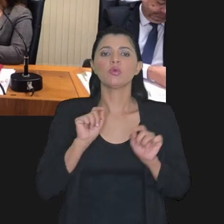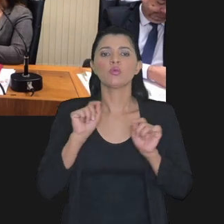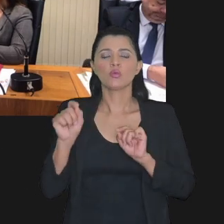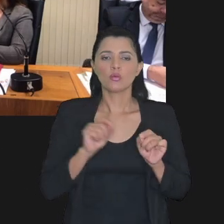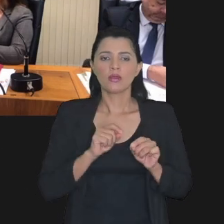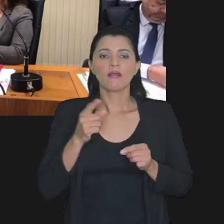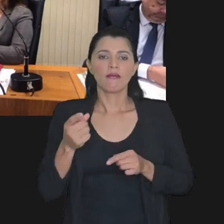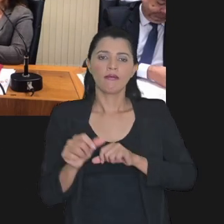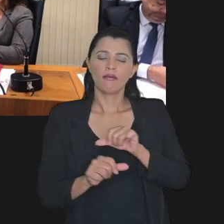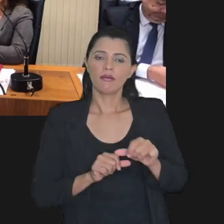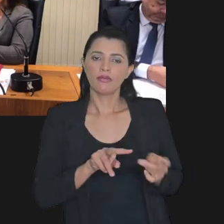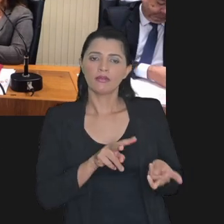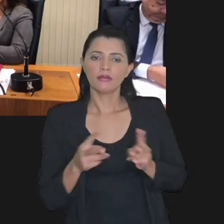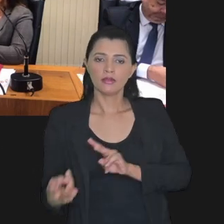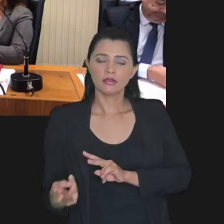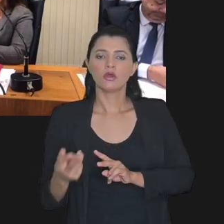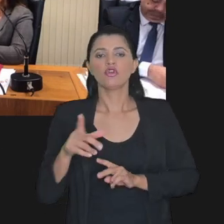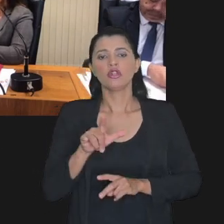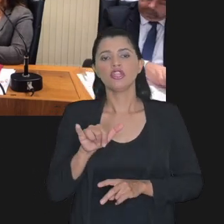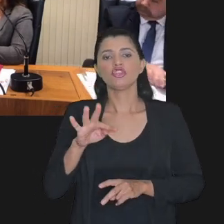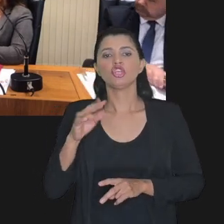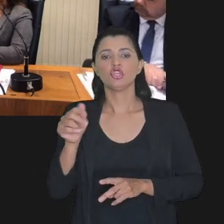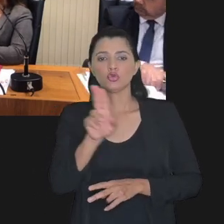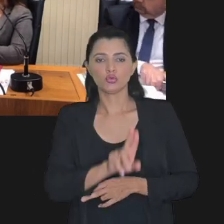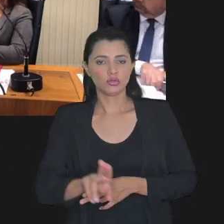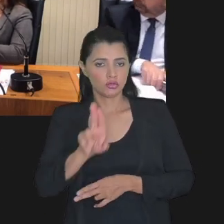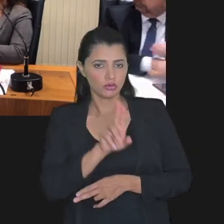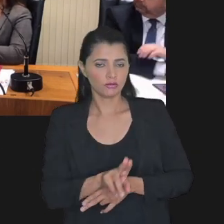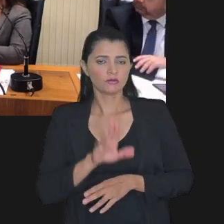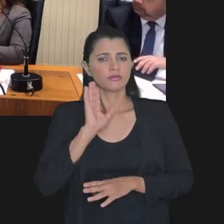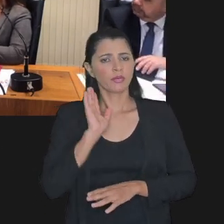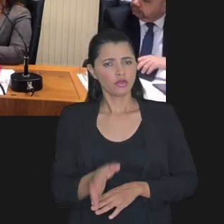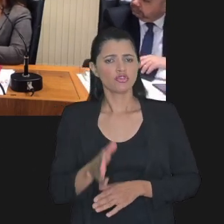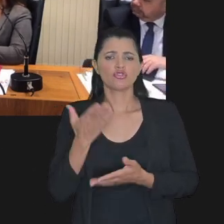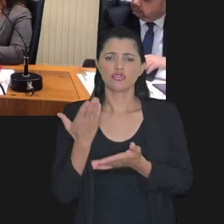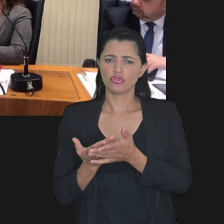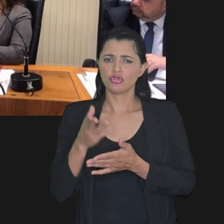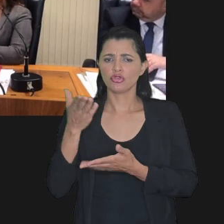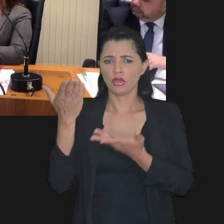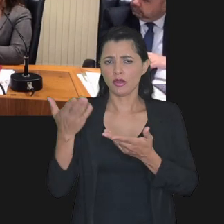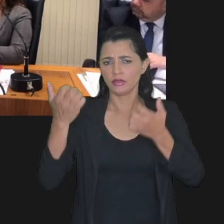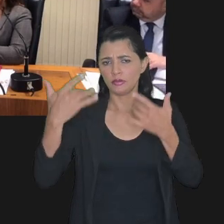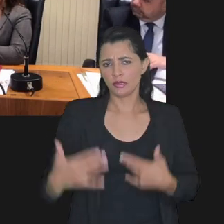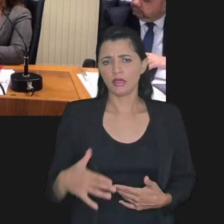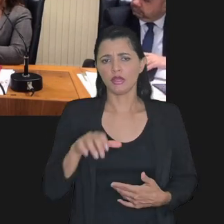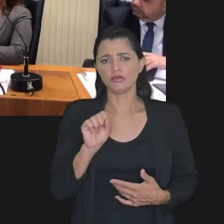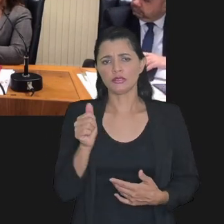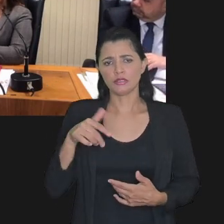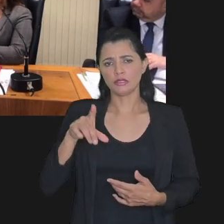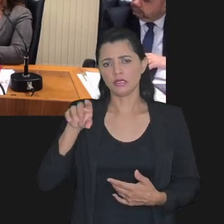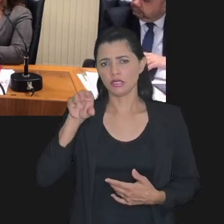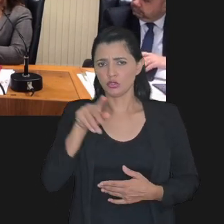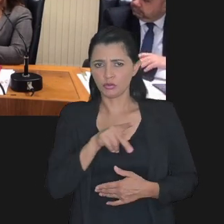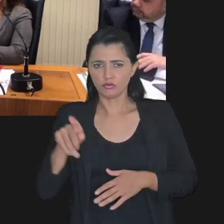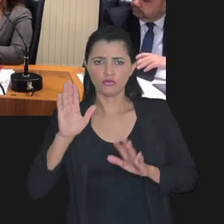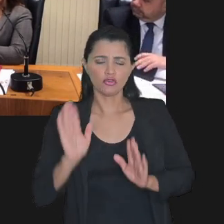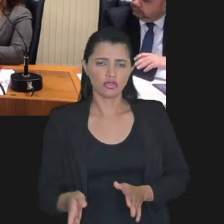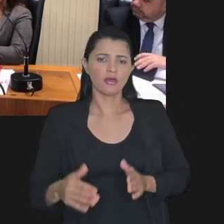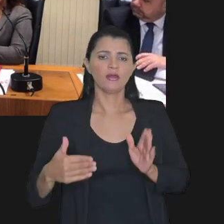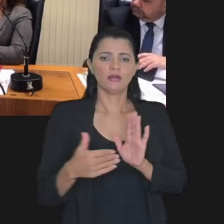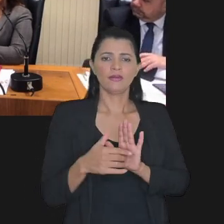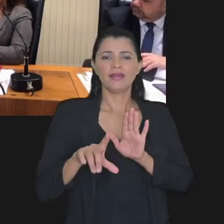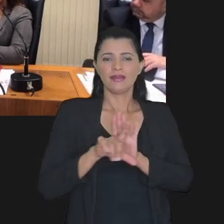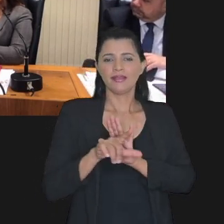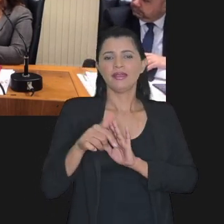transação como meio de solução de litígios. Como já abordado aqui pelo doutor Sandro, até a edição da lei